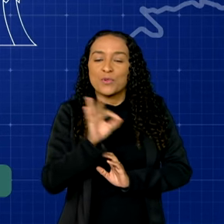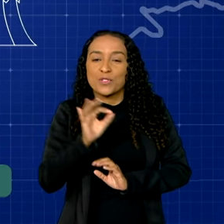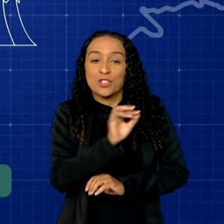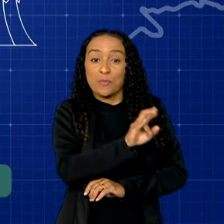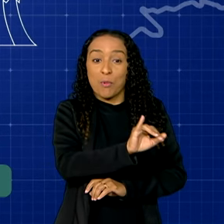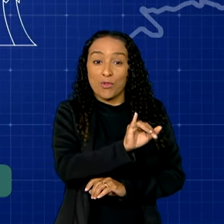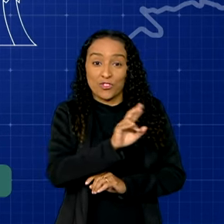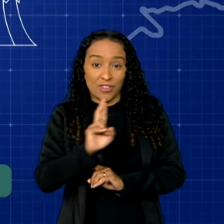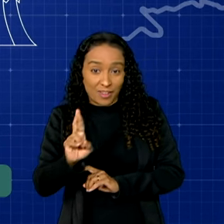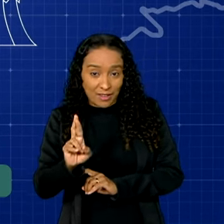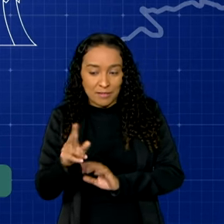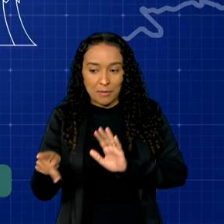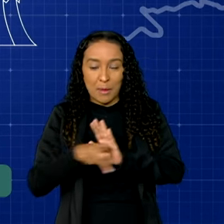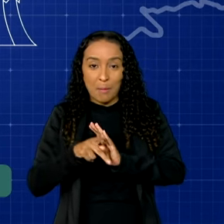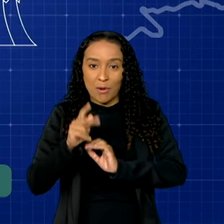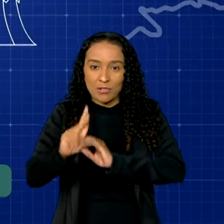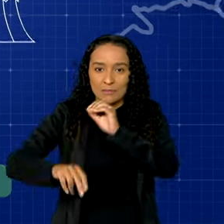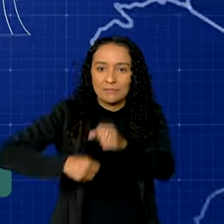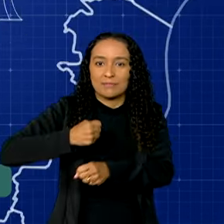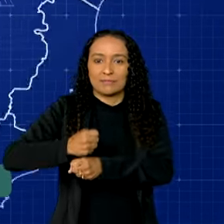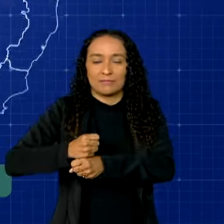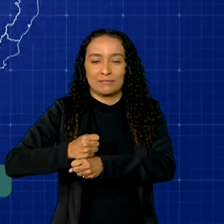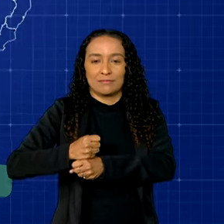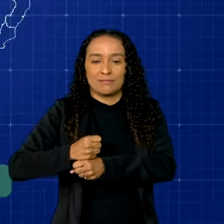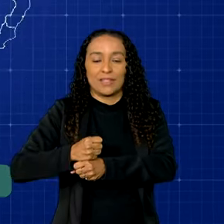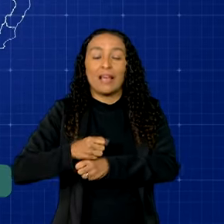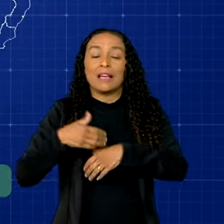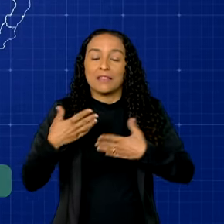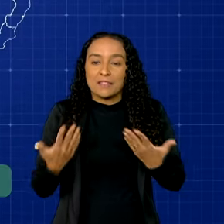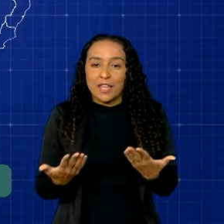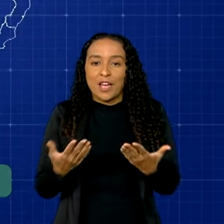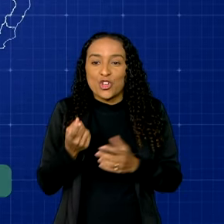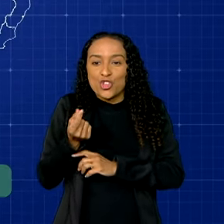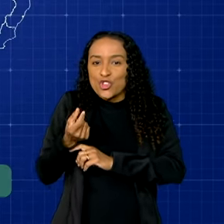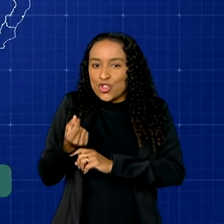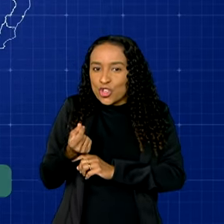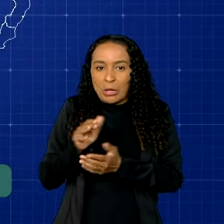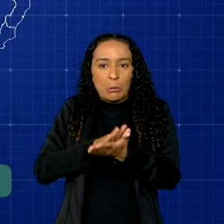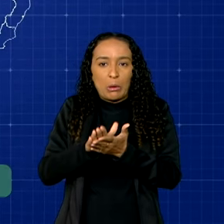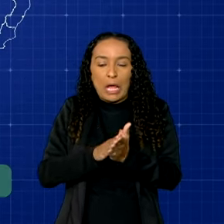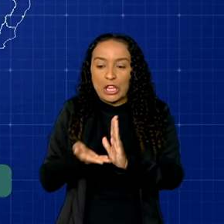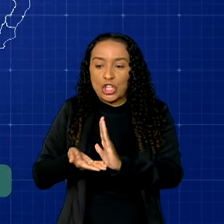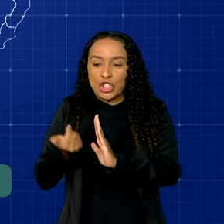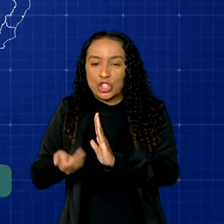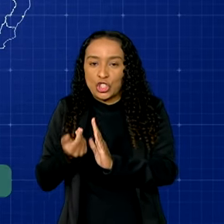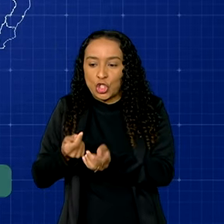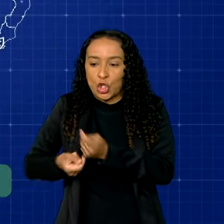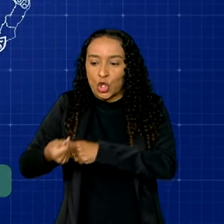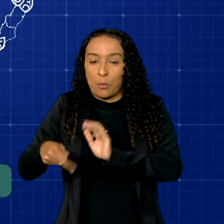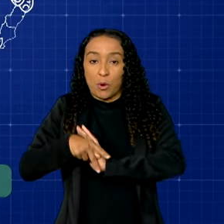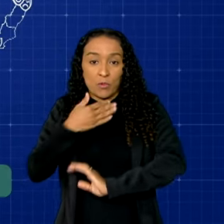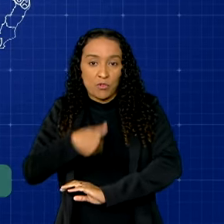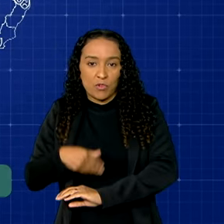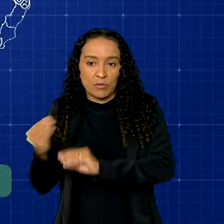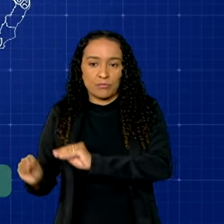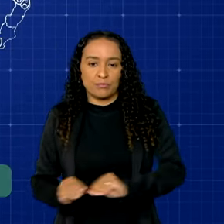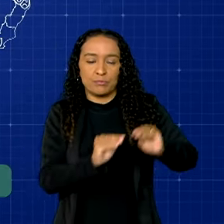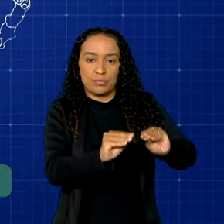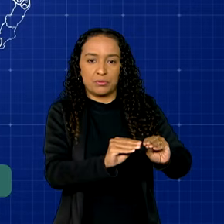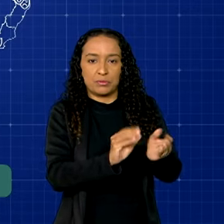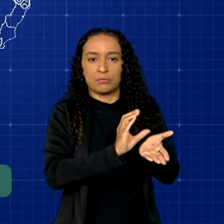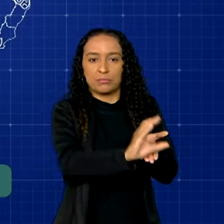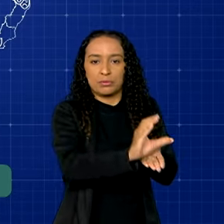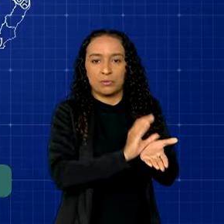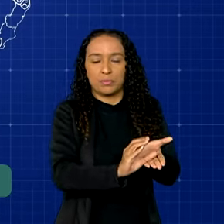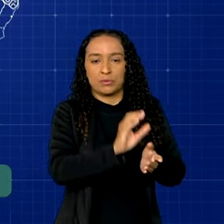imposto de renda da próxima declaração. Assim, dinheiro algum é retirado do orçamento do governo para patrocinar